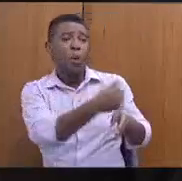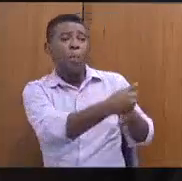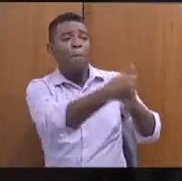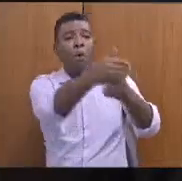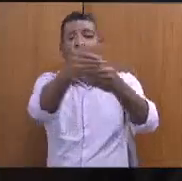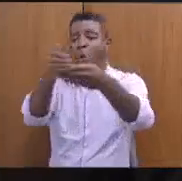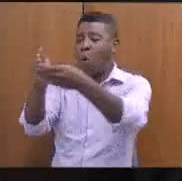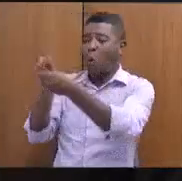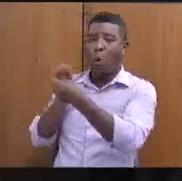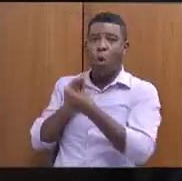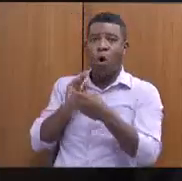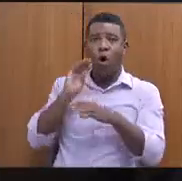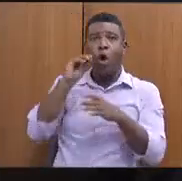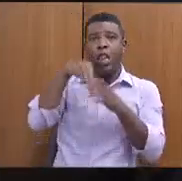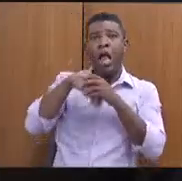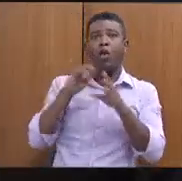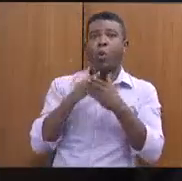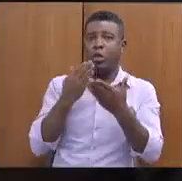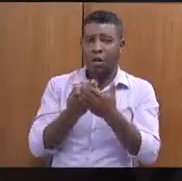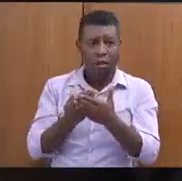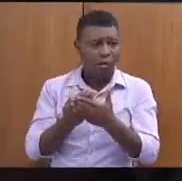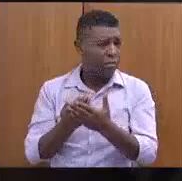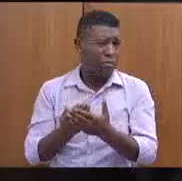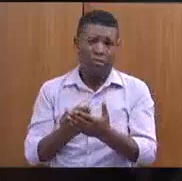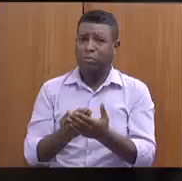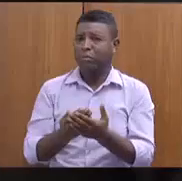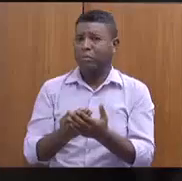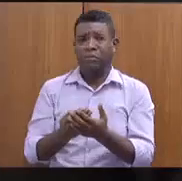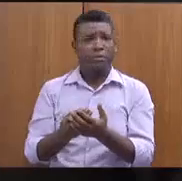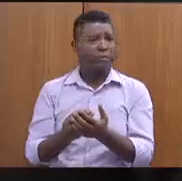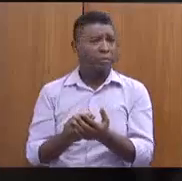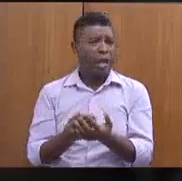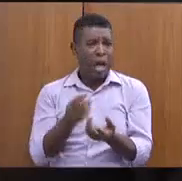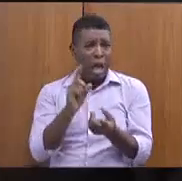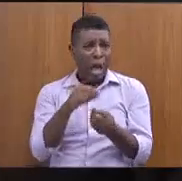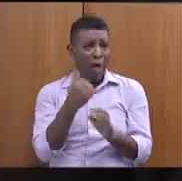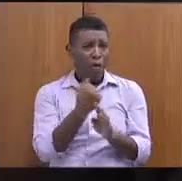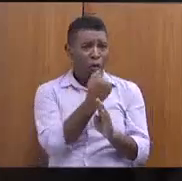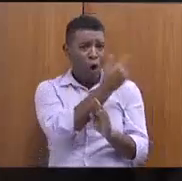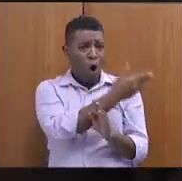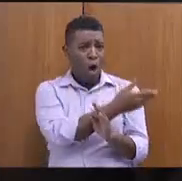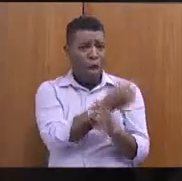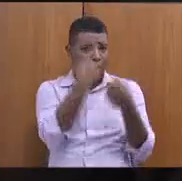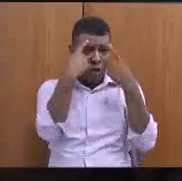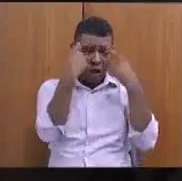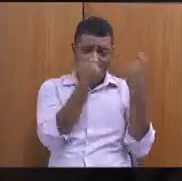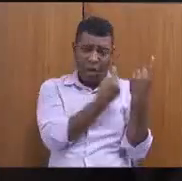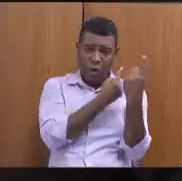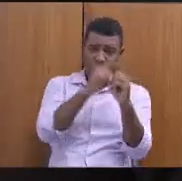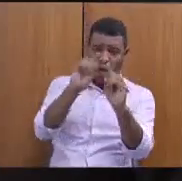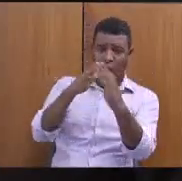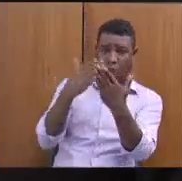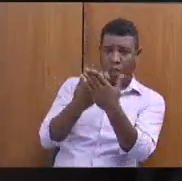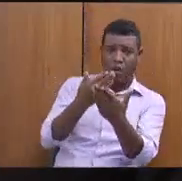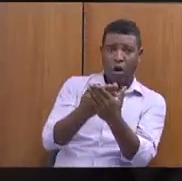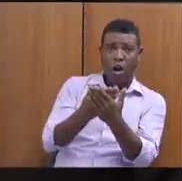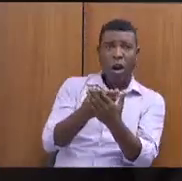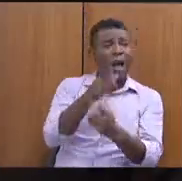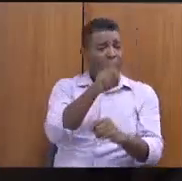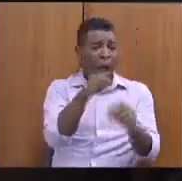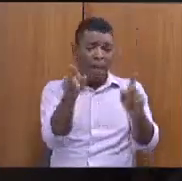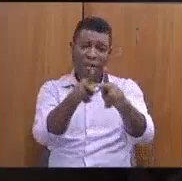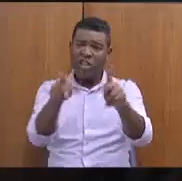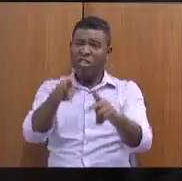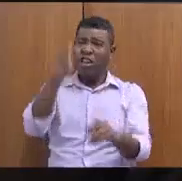sociedade de violência contra a escola, de ataque às escolas, de desqualificação da profissão docente, de